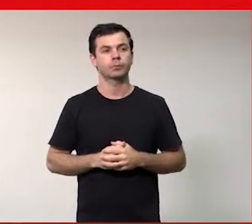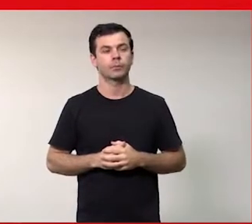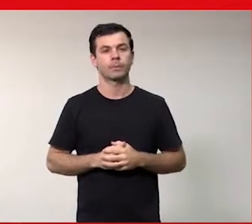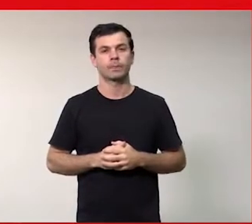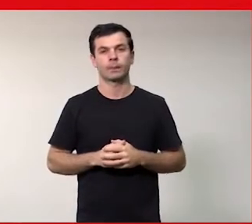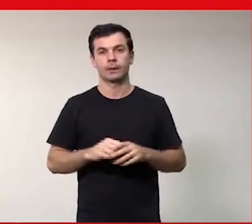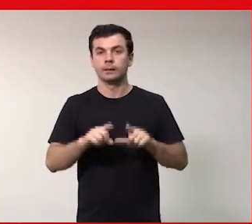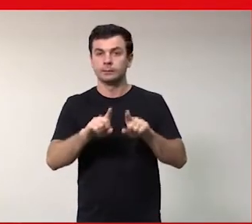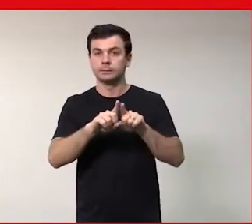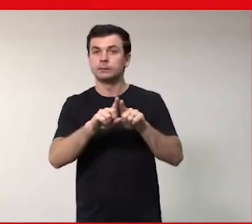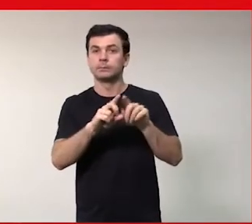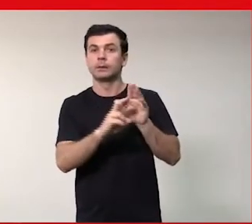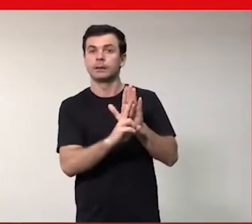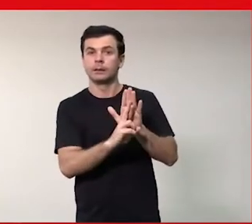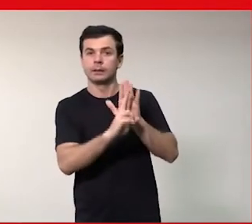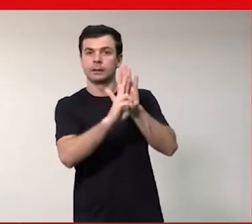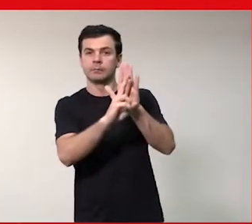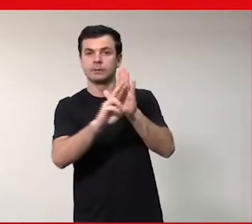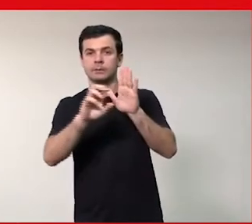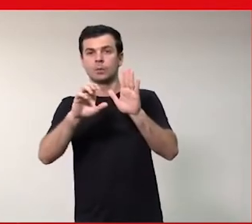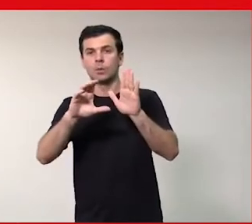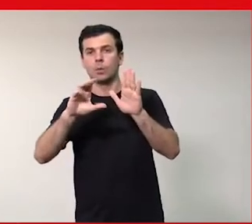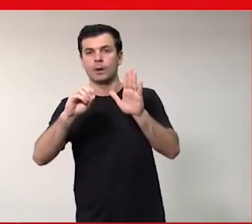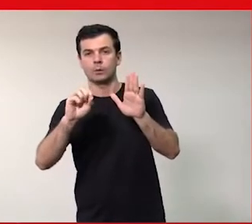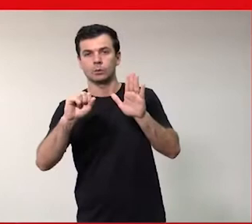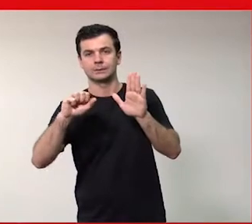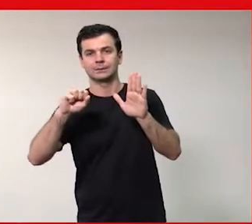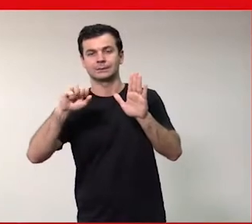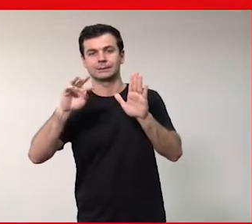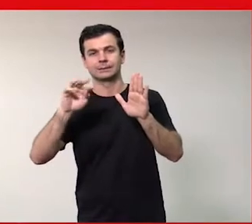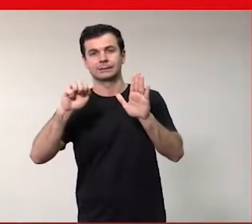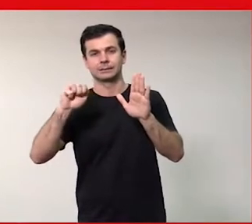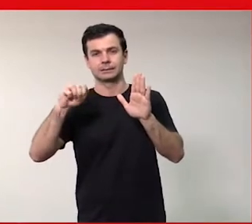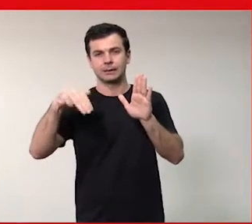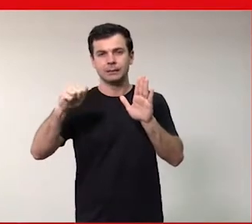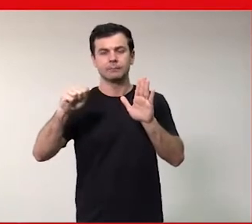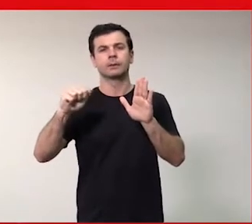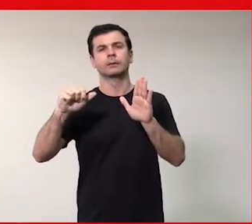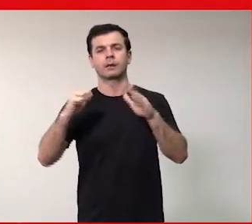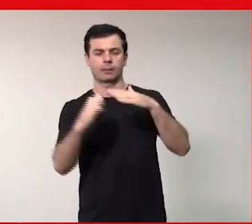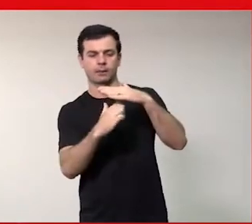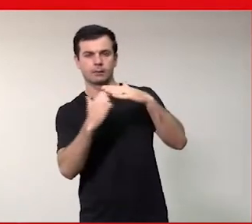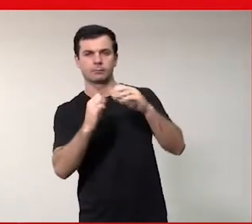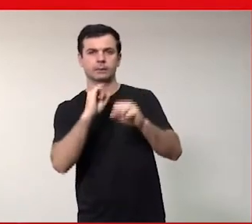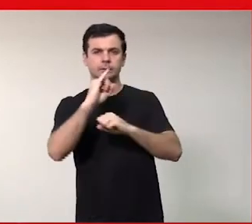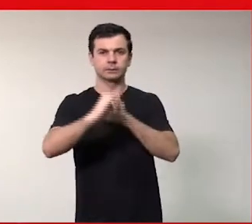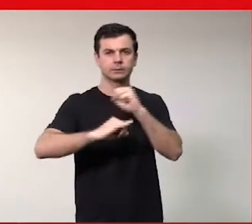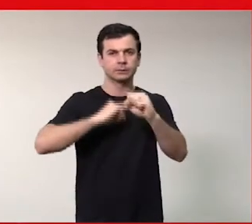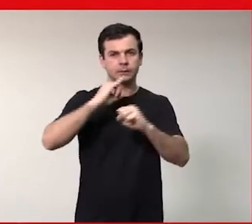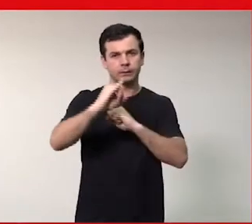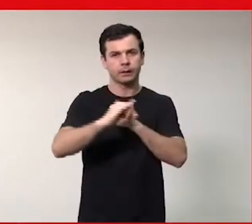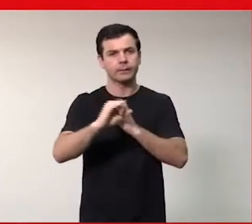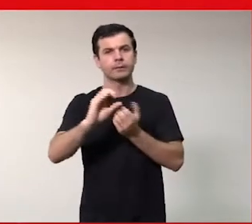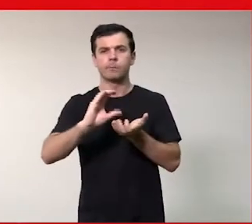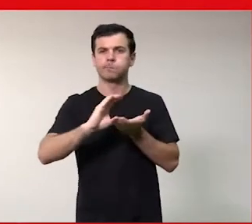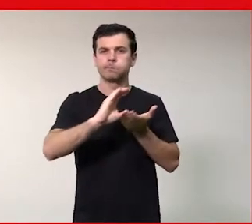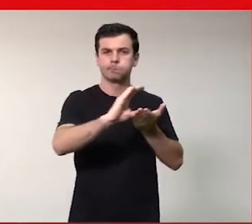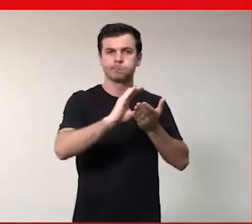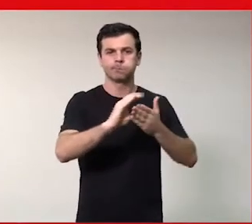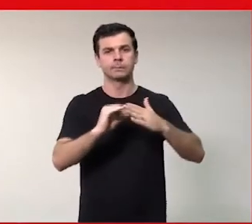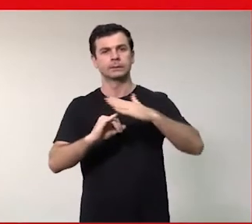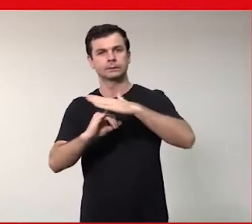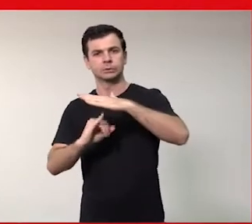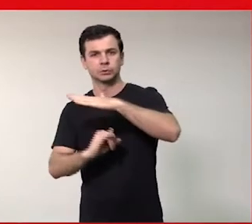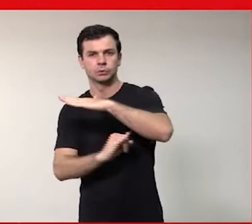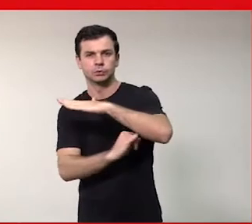Representa ali todo o ecossistema local, incluindo startups, aceleradoras, co-working, investidores, institutos públicos e